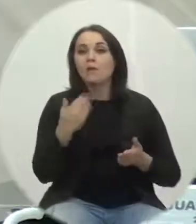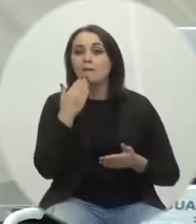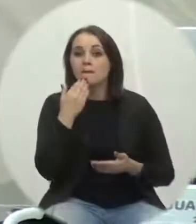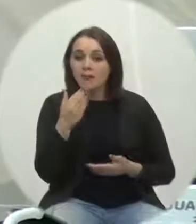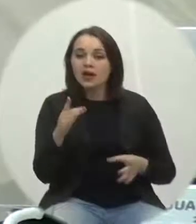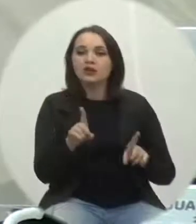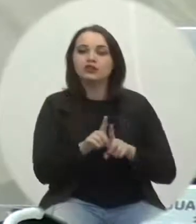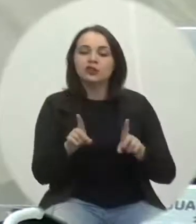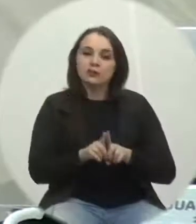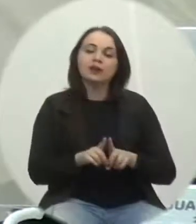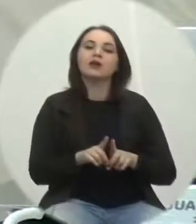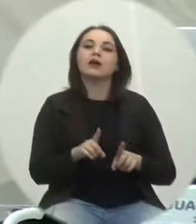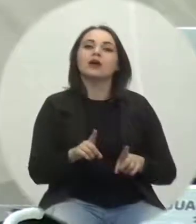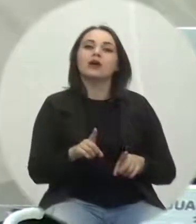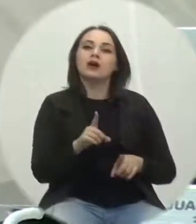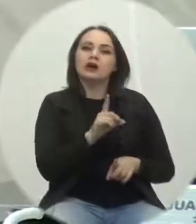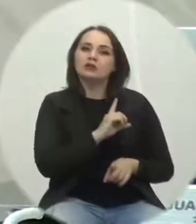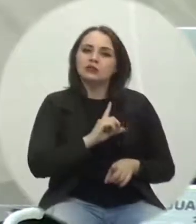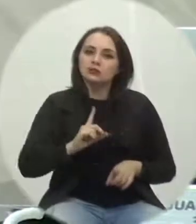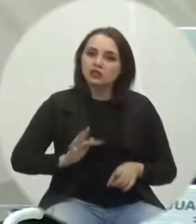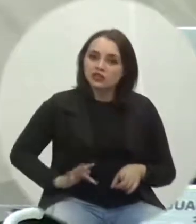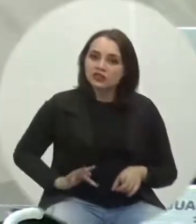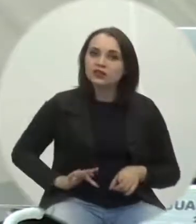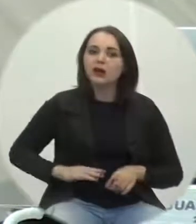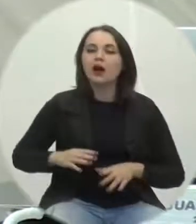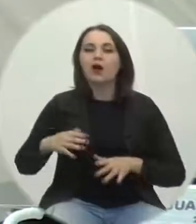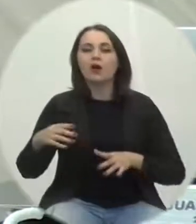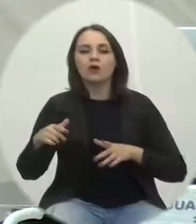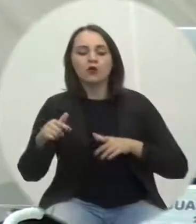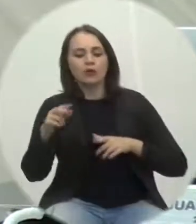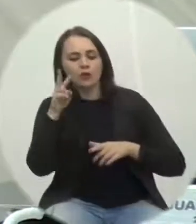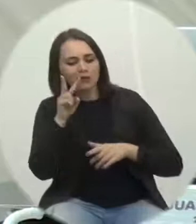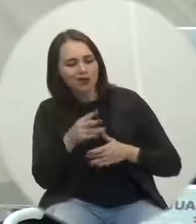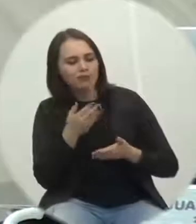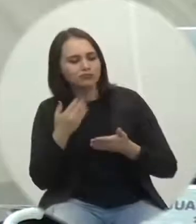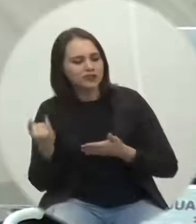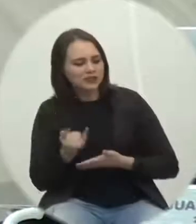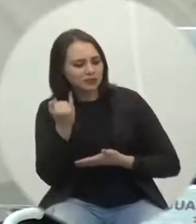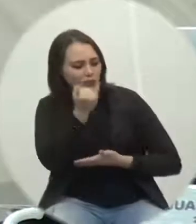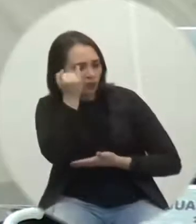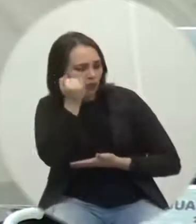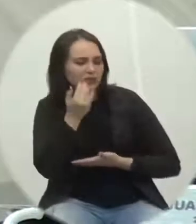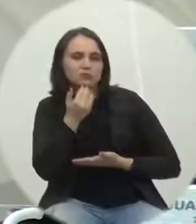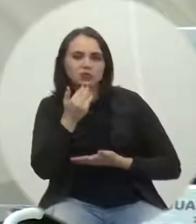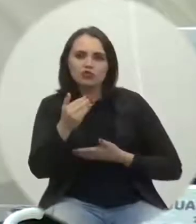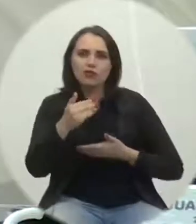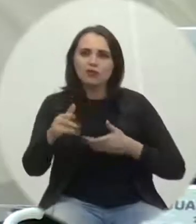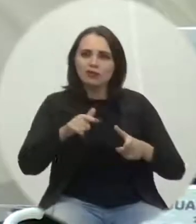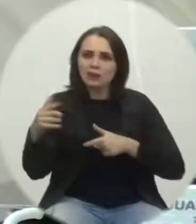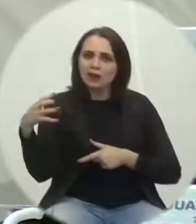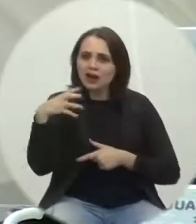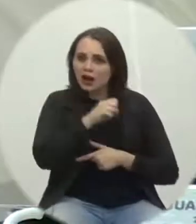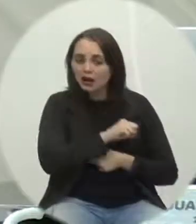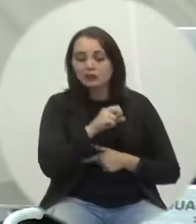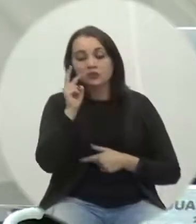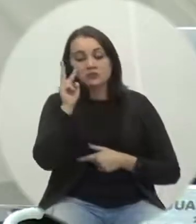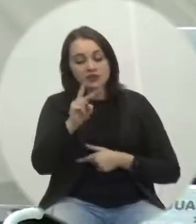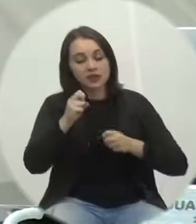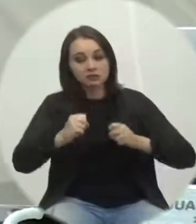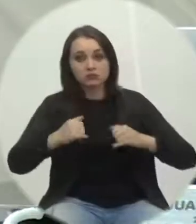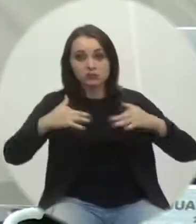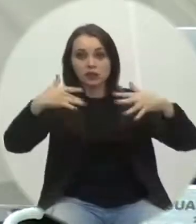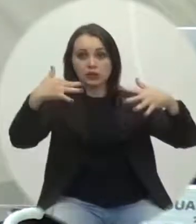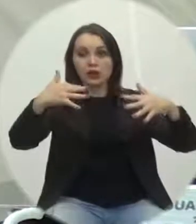agilidade nesta importância matéria importante matéria ante ao exposto ouvindo o plenário e